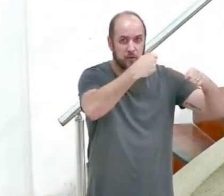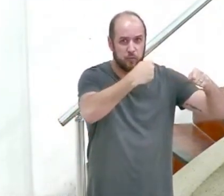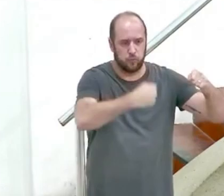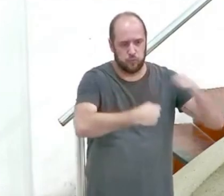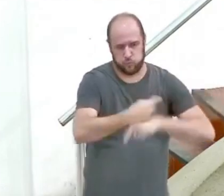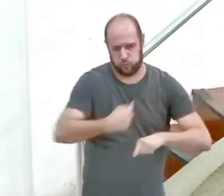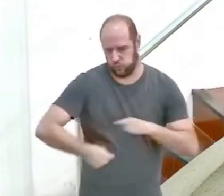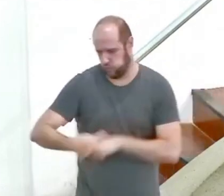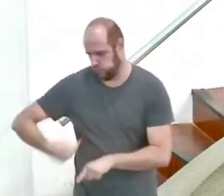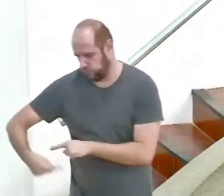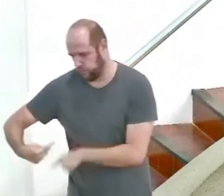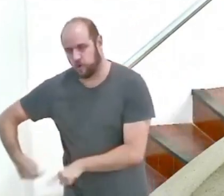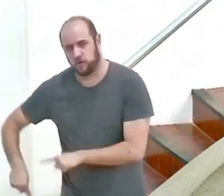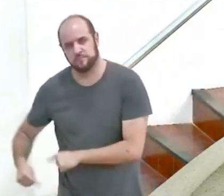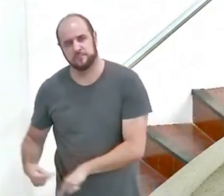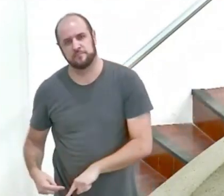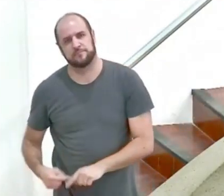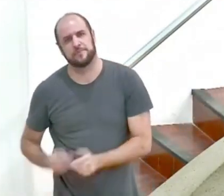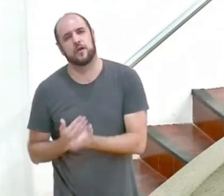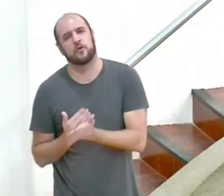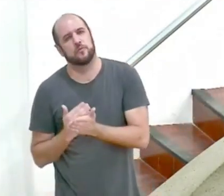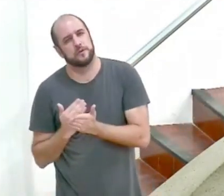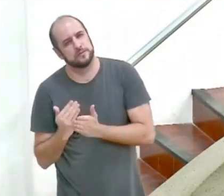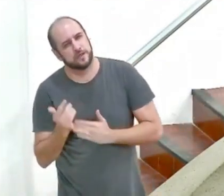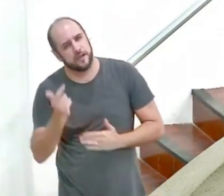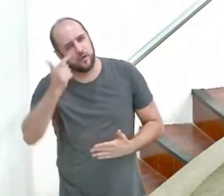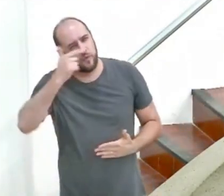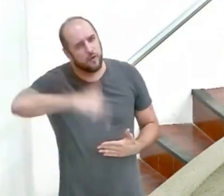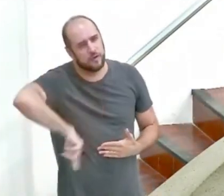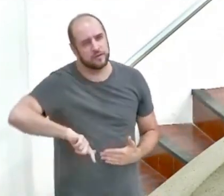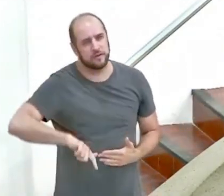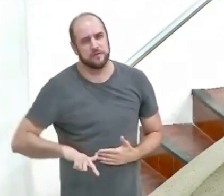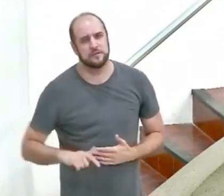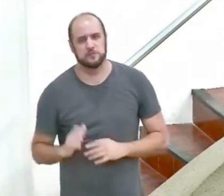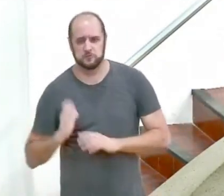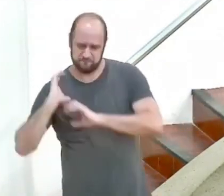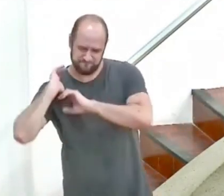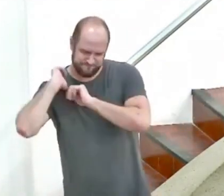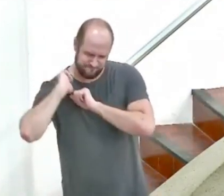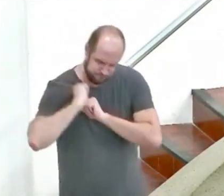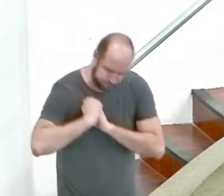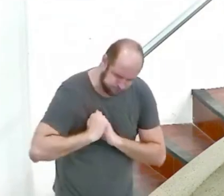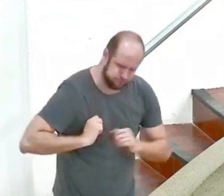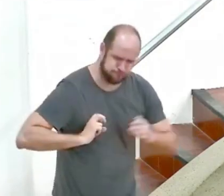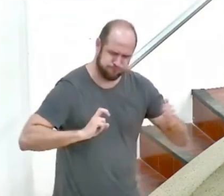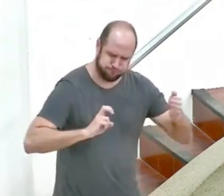até lá embaixo e ele tem que começar tudo de novo para sempre